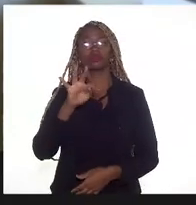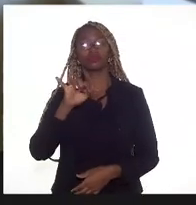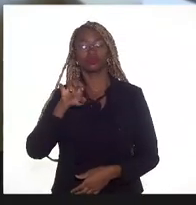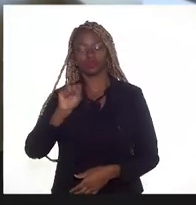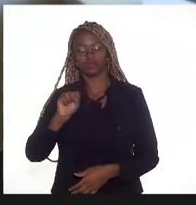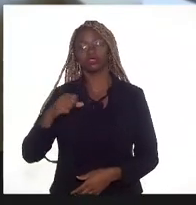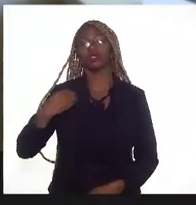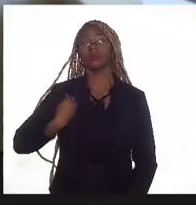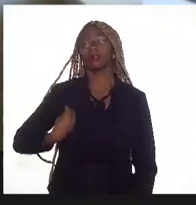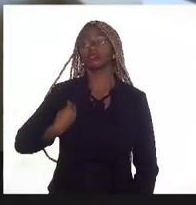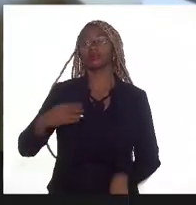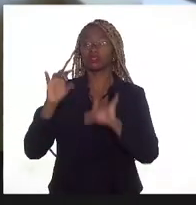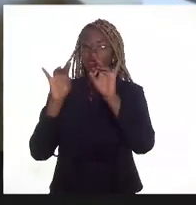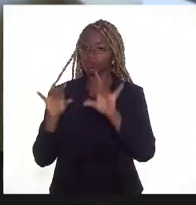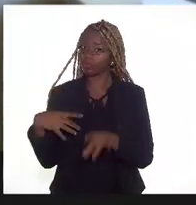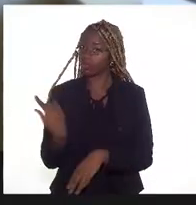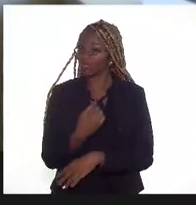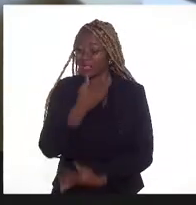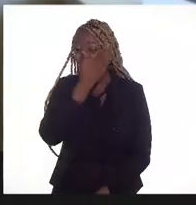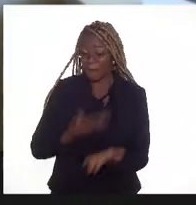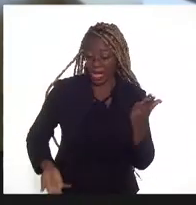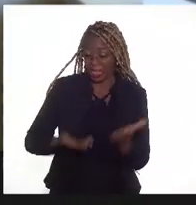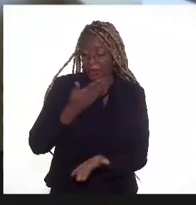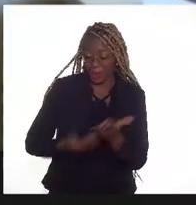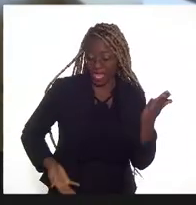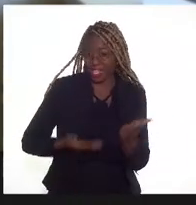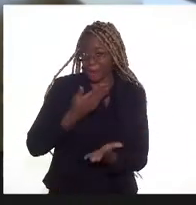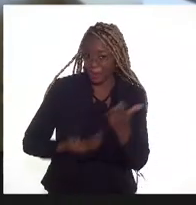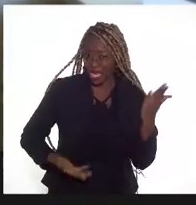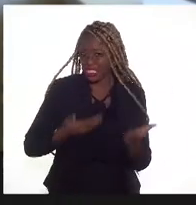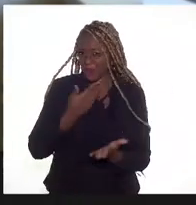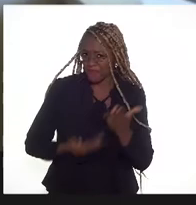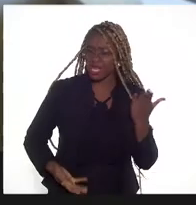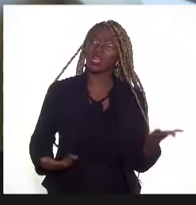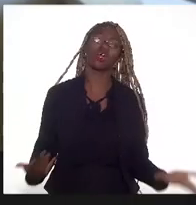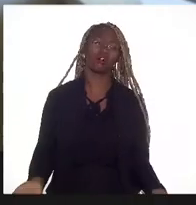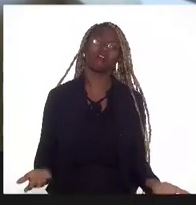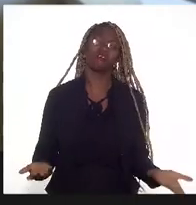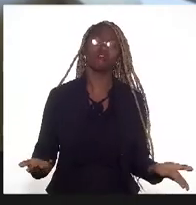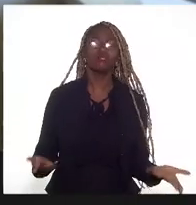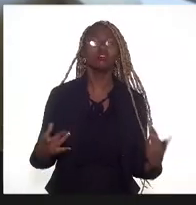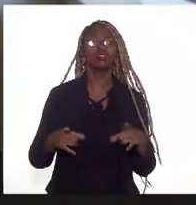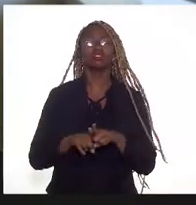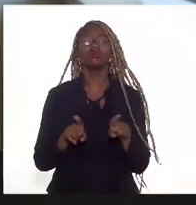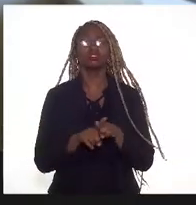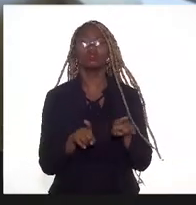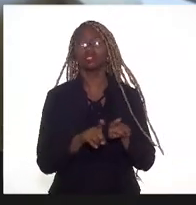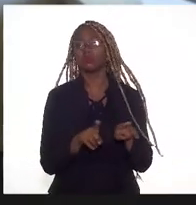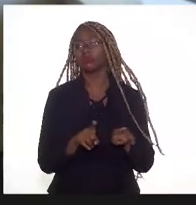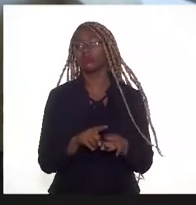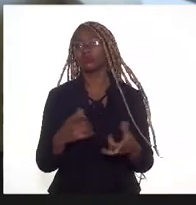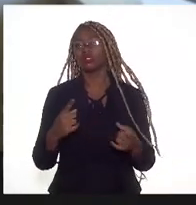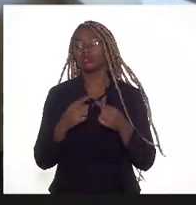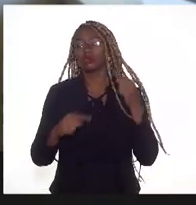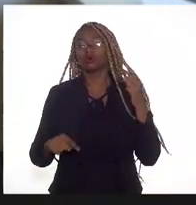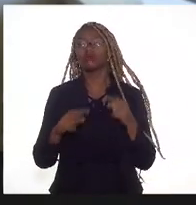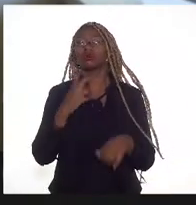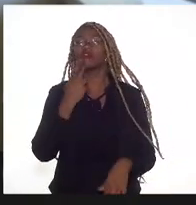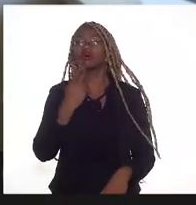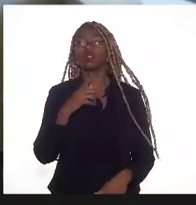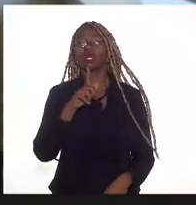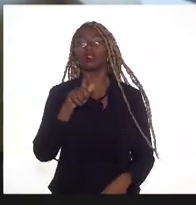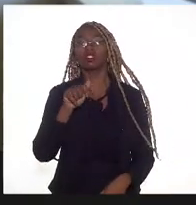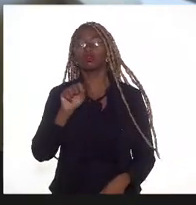nossa. O sido brutal e muito menos dizer que o gás está retornando